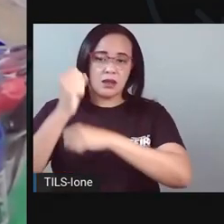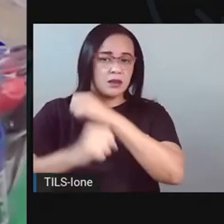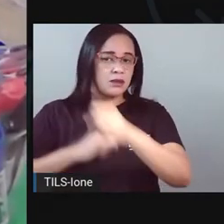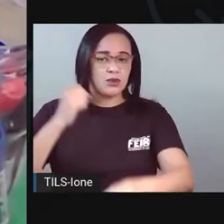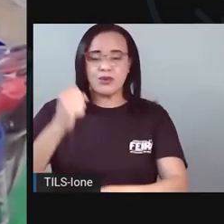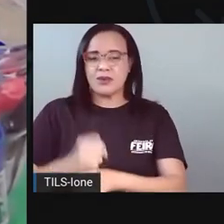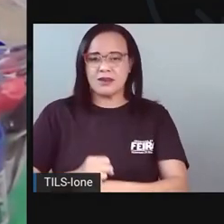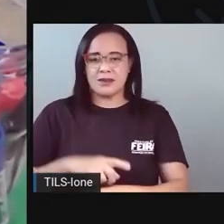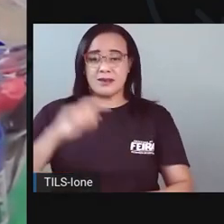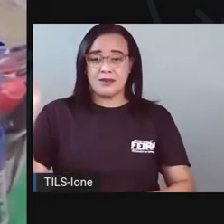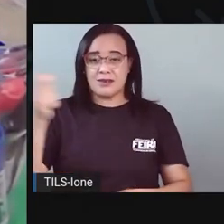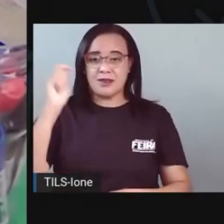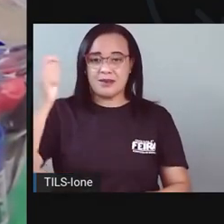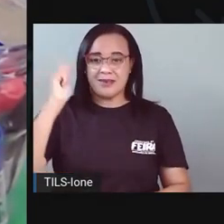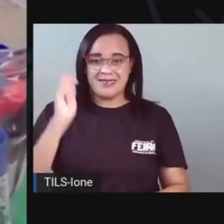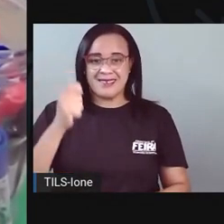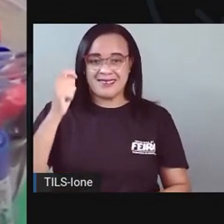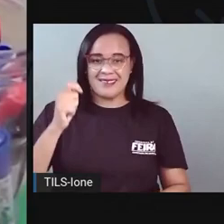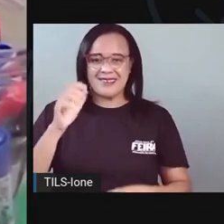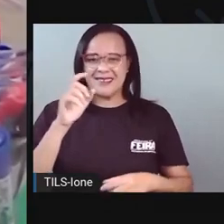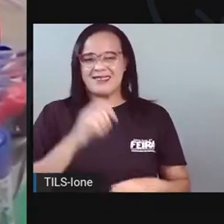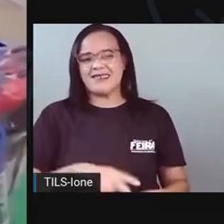prova vai mudar de espaço agora.